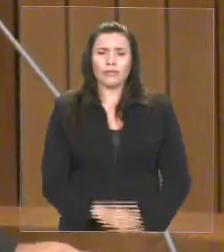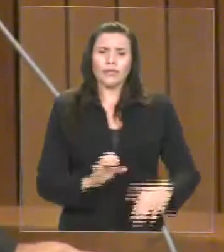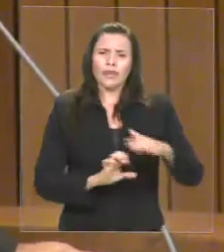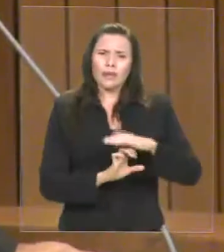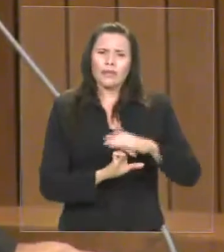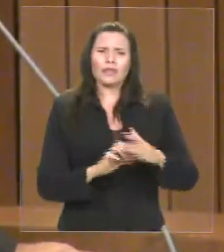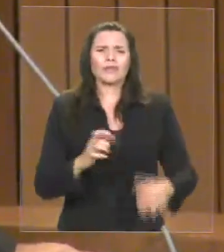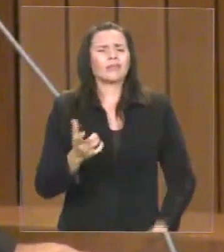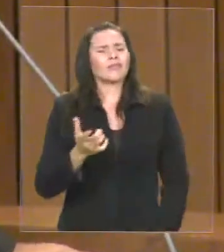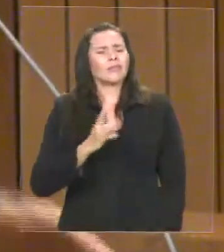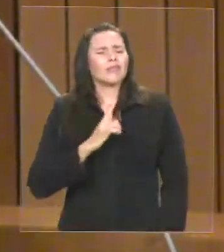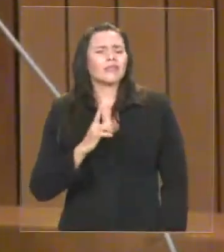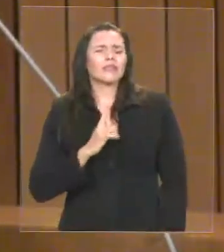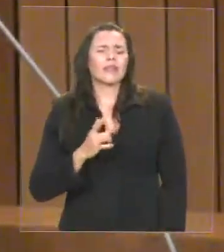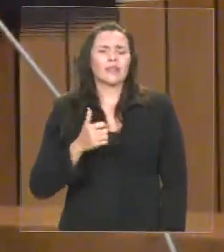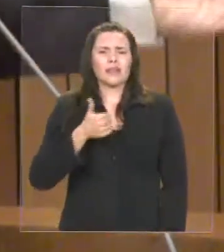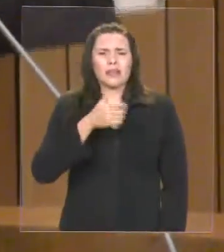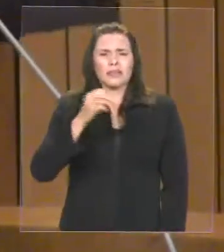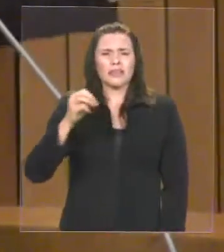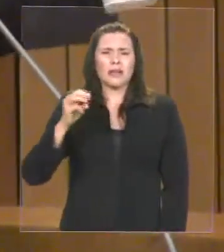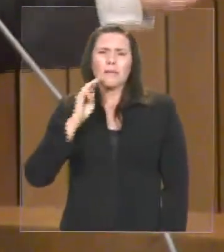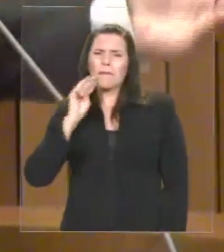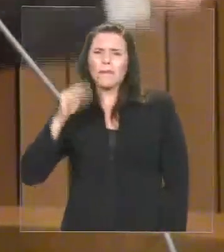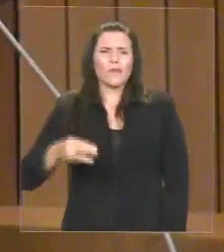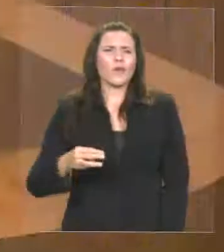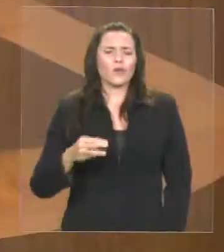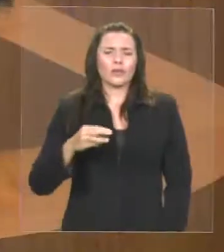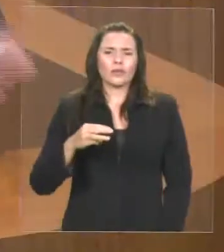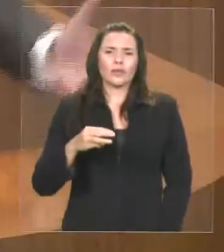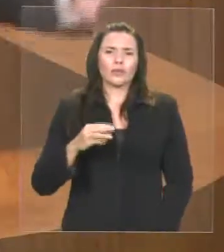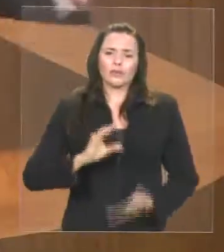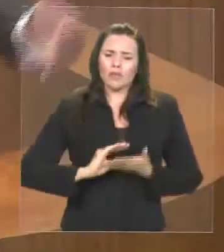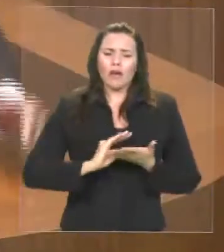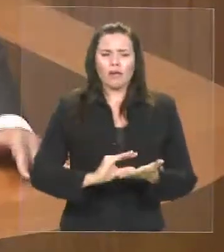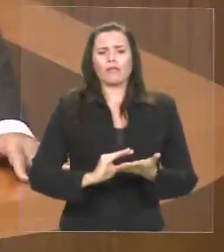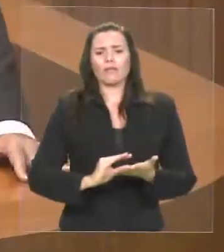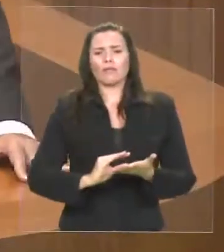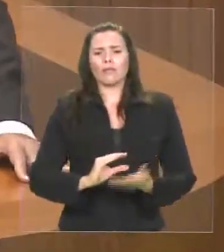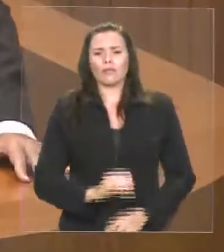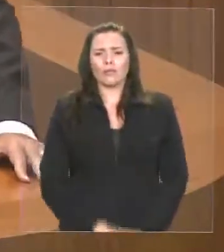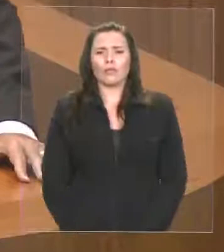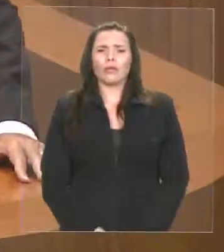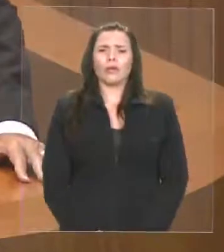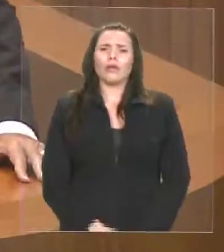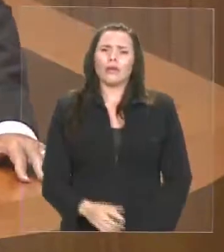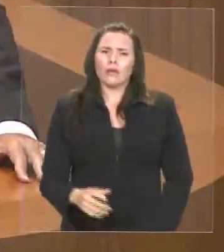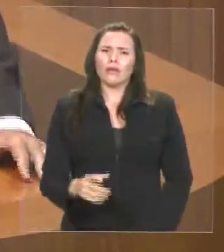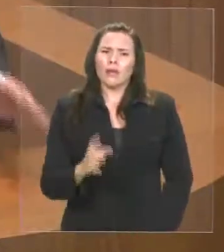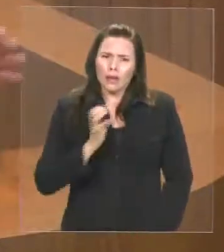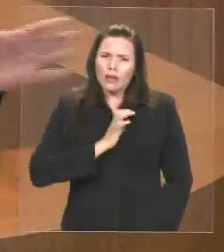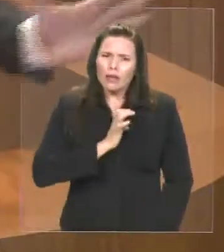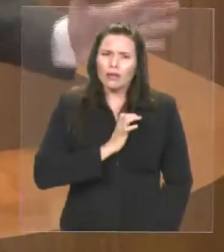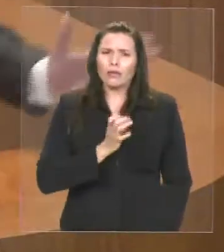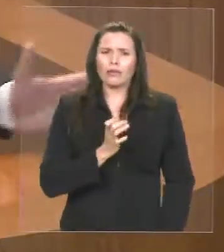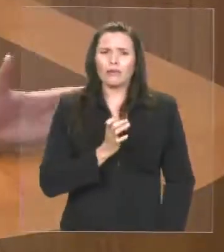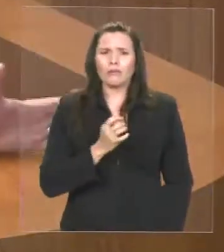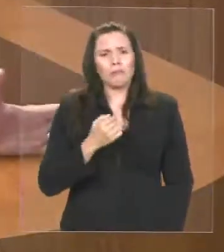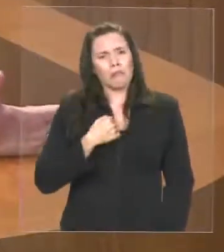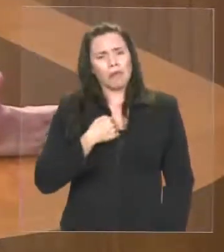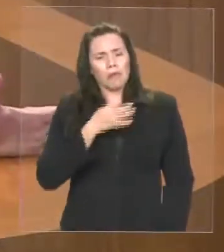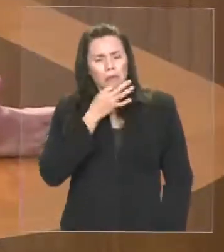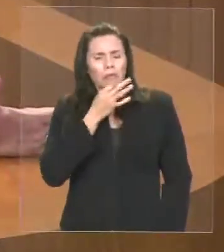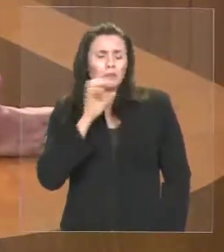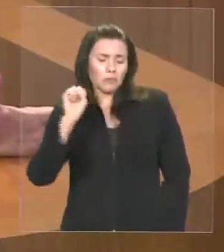eu acho que sim. Então, ao invés de taxar a grande fortuna, está diminuindo o imposto para os grandes empresários e aumentando a